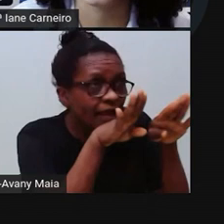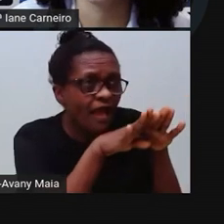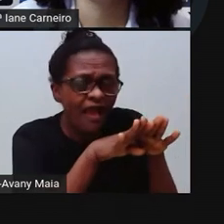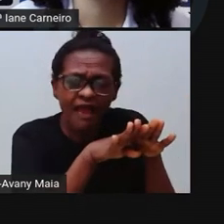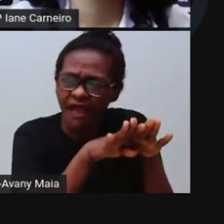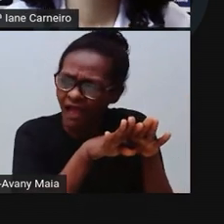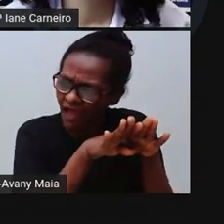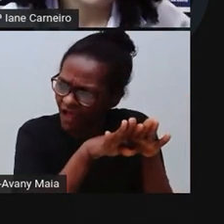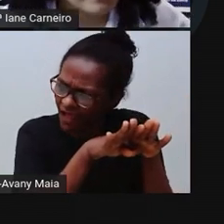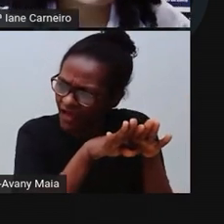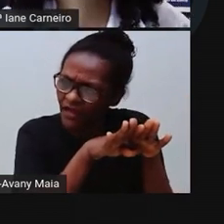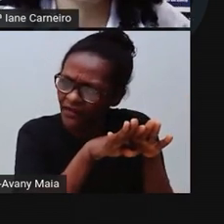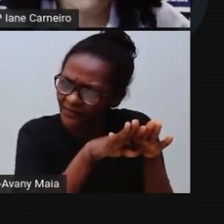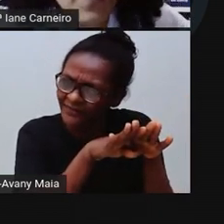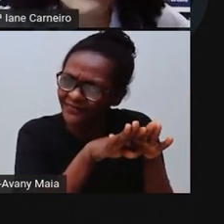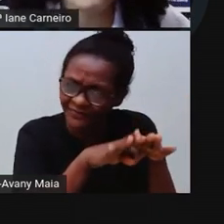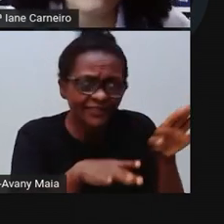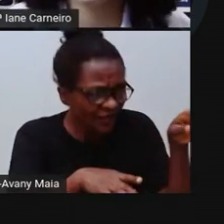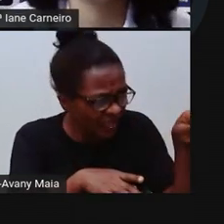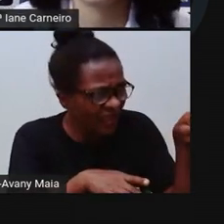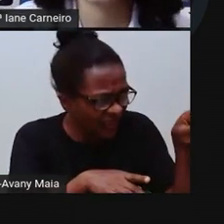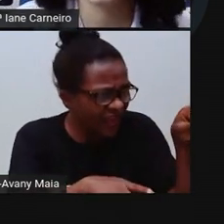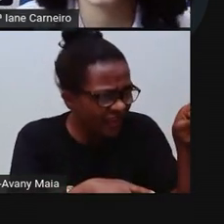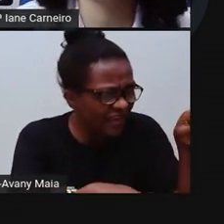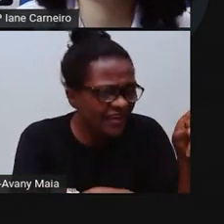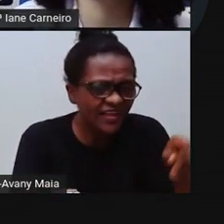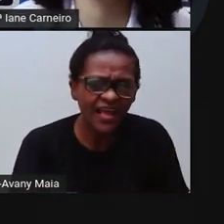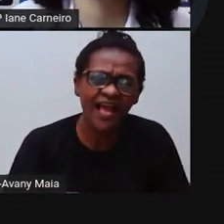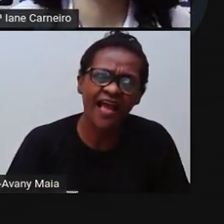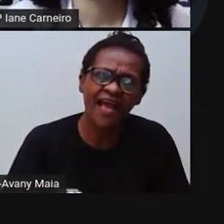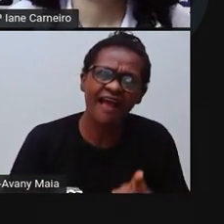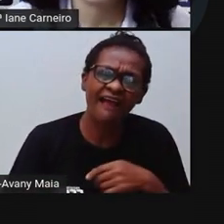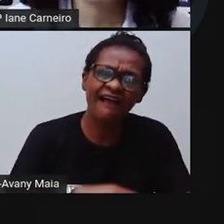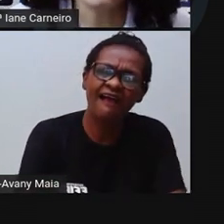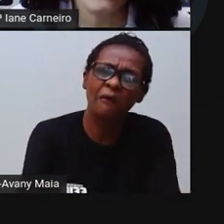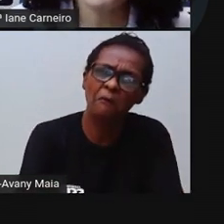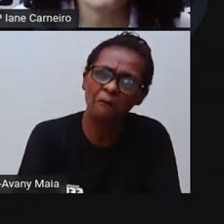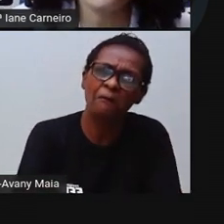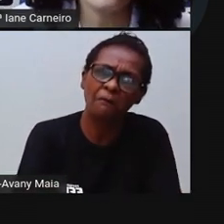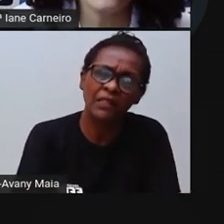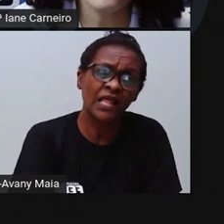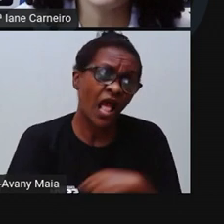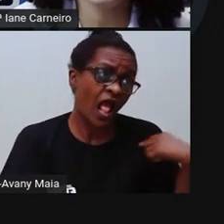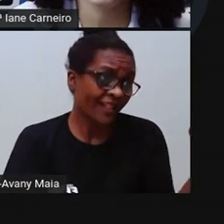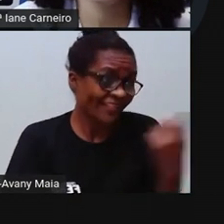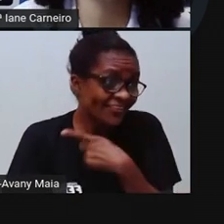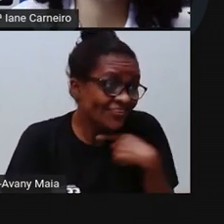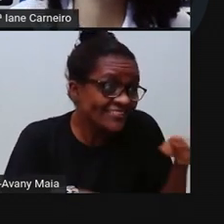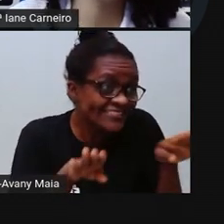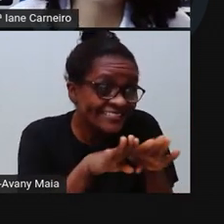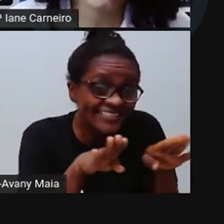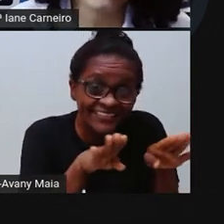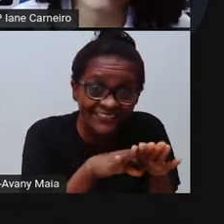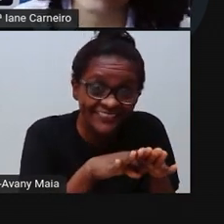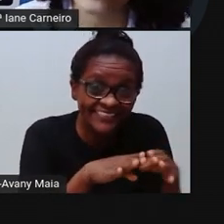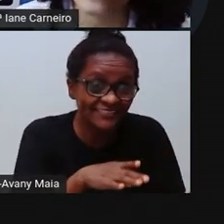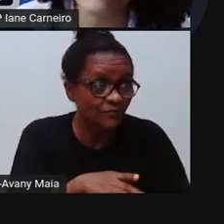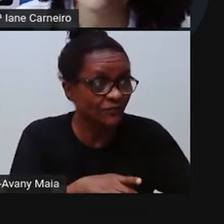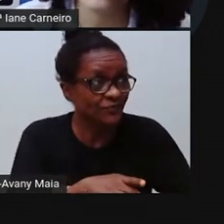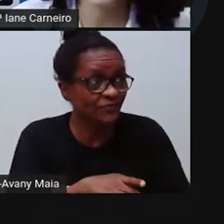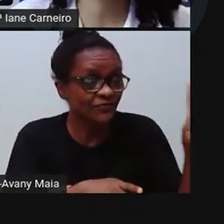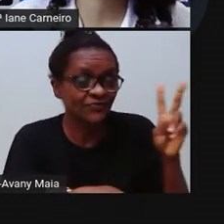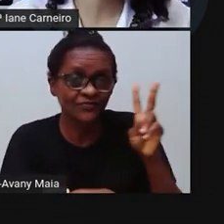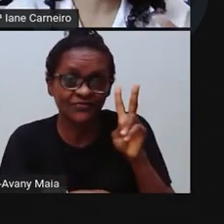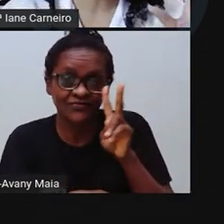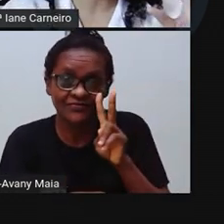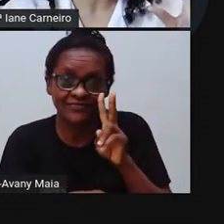pergunta. Você chamou, Cebolinha respondeu. A nós também chegaram mais dois coleguinhas, né?